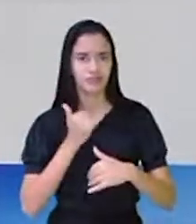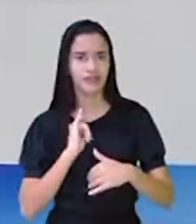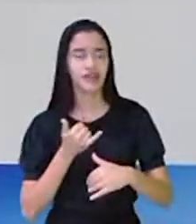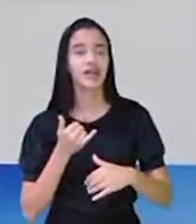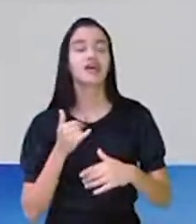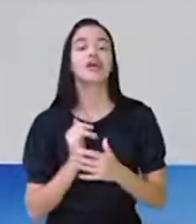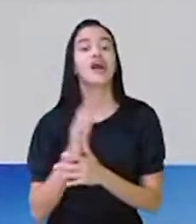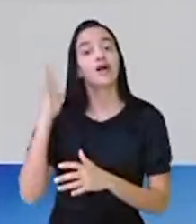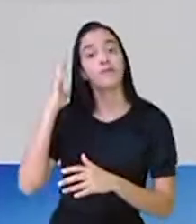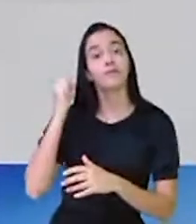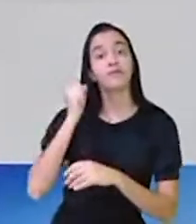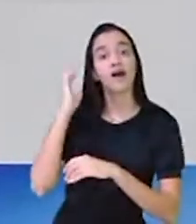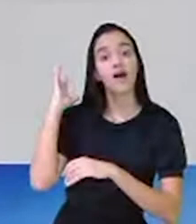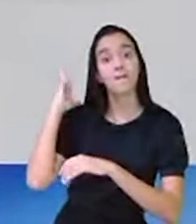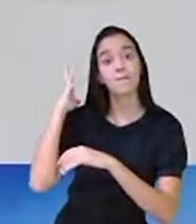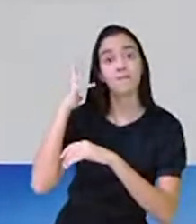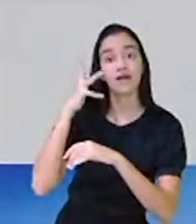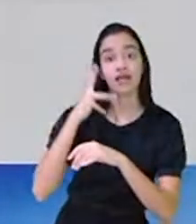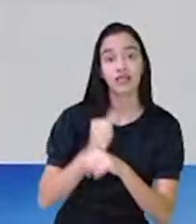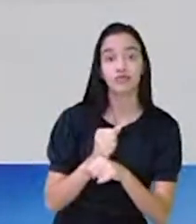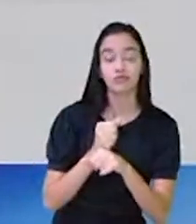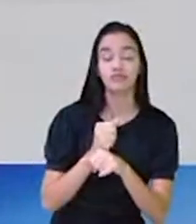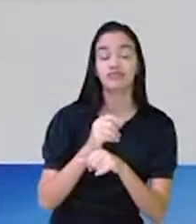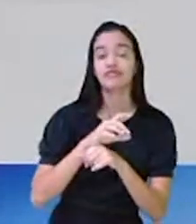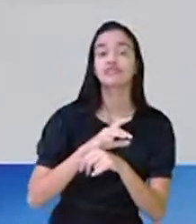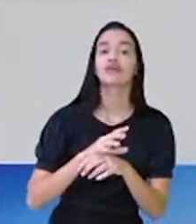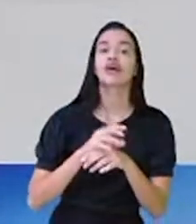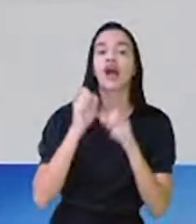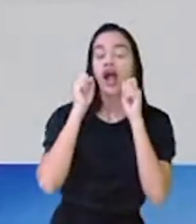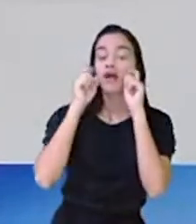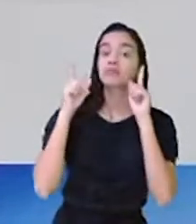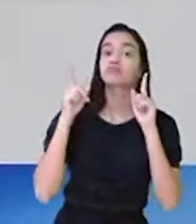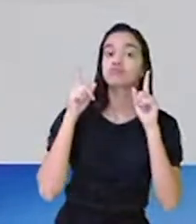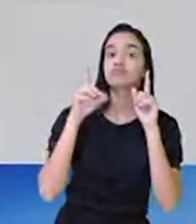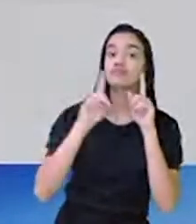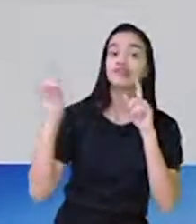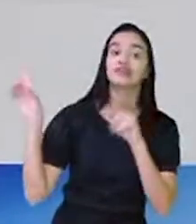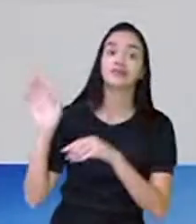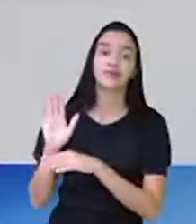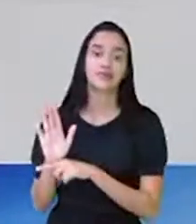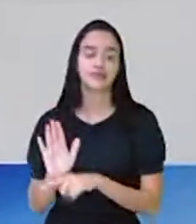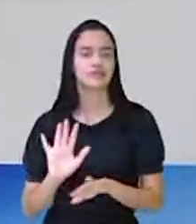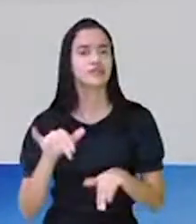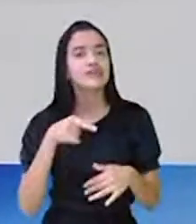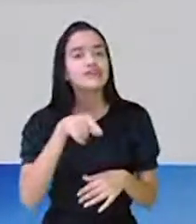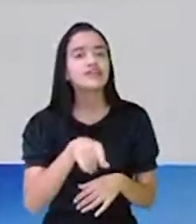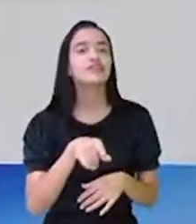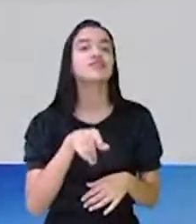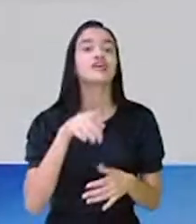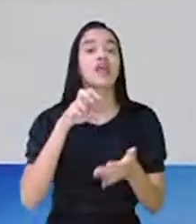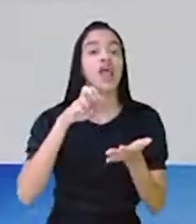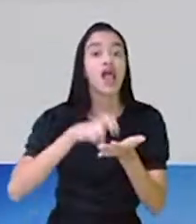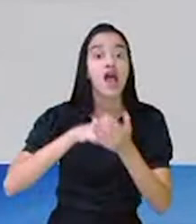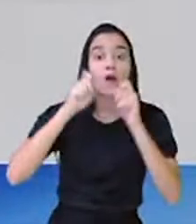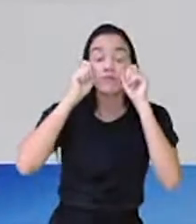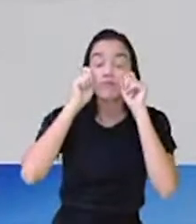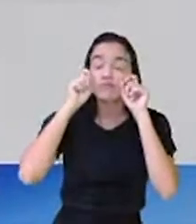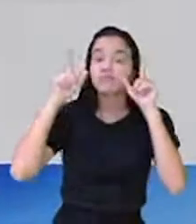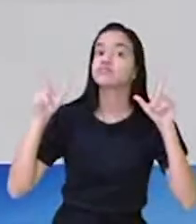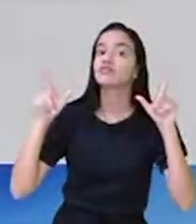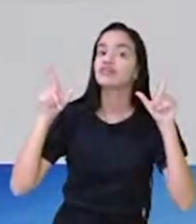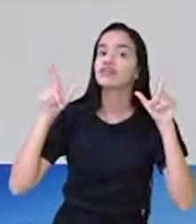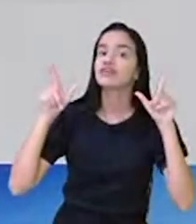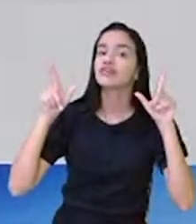ajuda quem cedo madruga. O que, na verdade, esse ditado quer passar para vocês é que se vocês acordarem cedo,